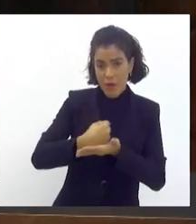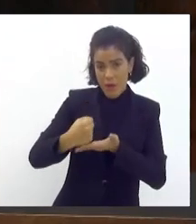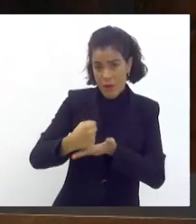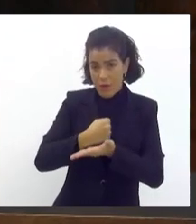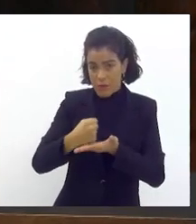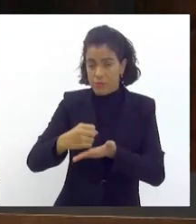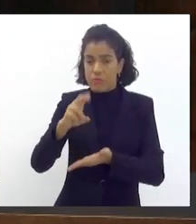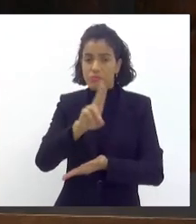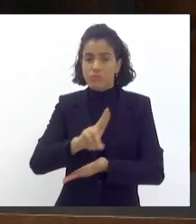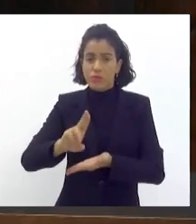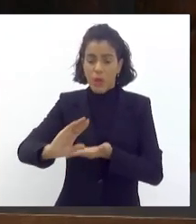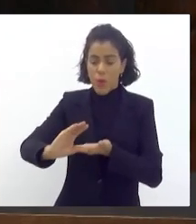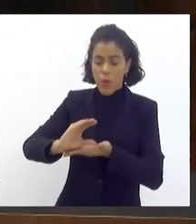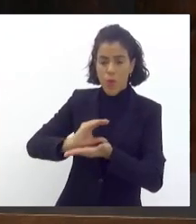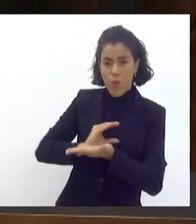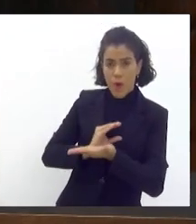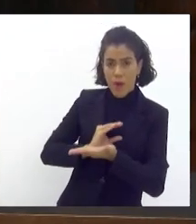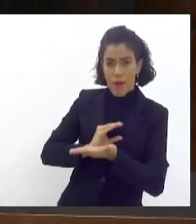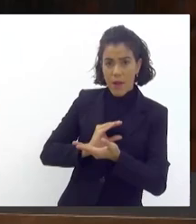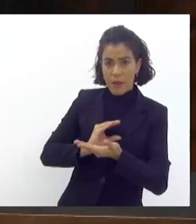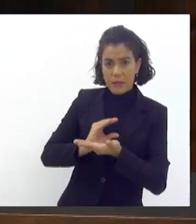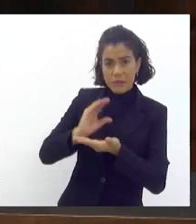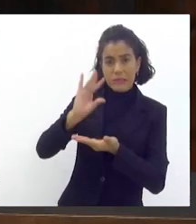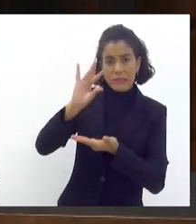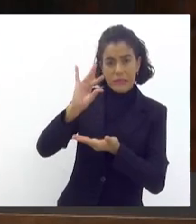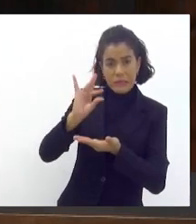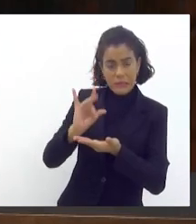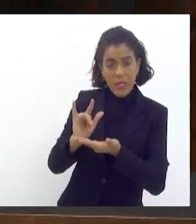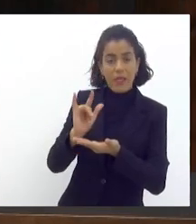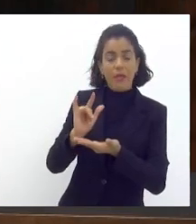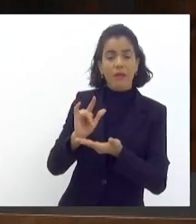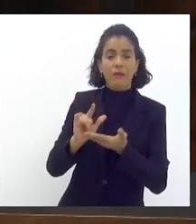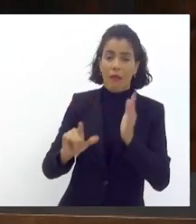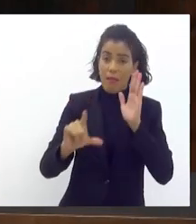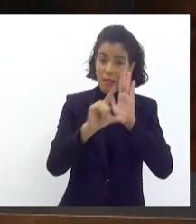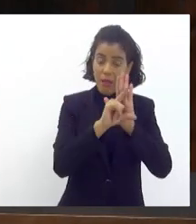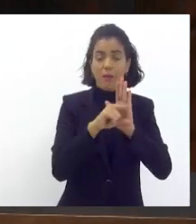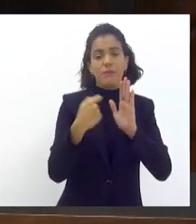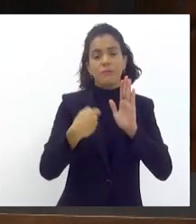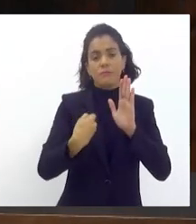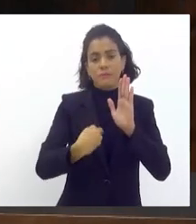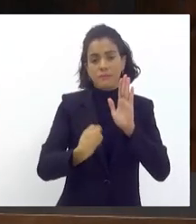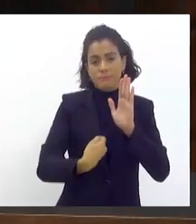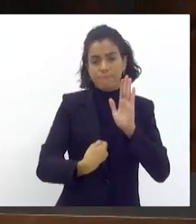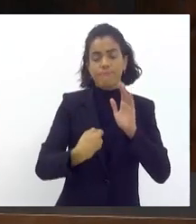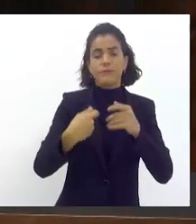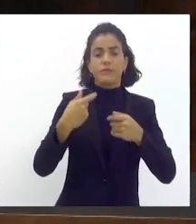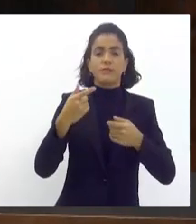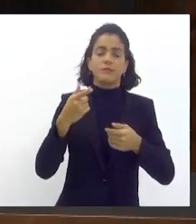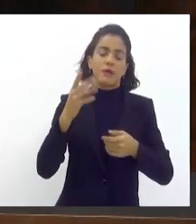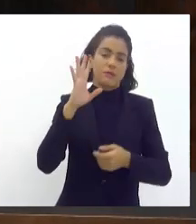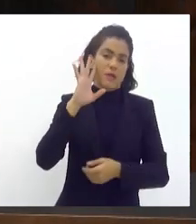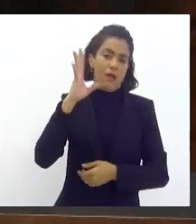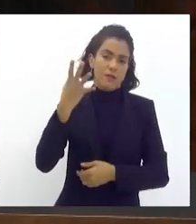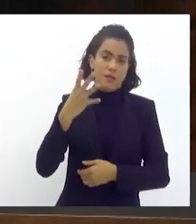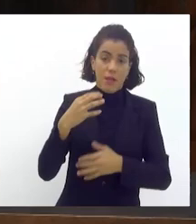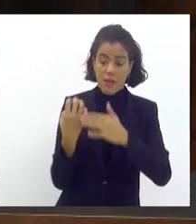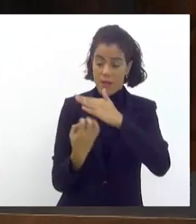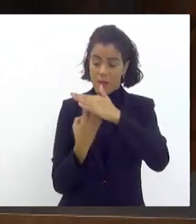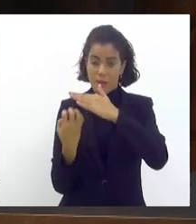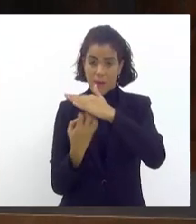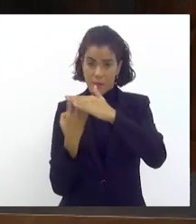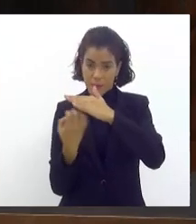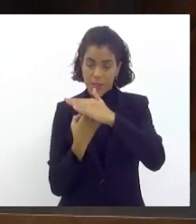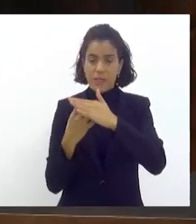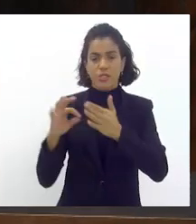utilizarem os recursos do fomento de que trata esta lei deverão ser realizadas com empresas cuja